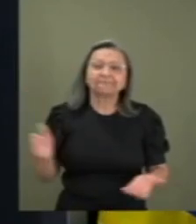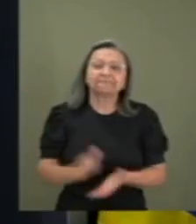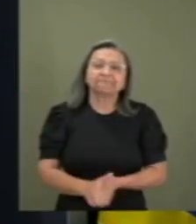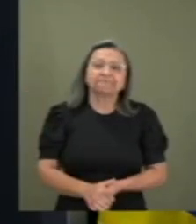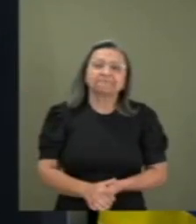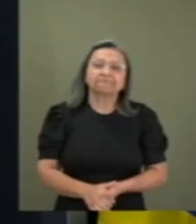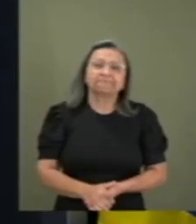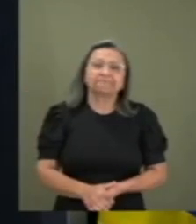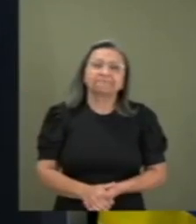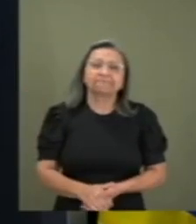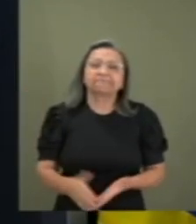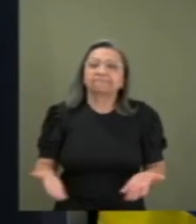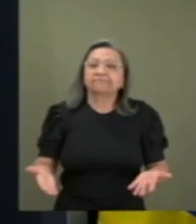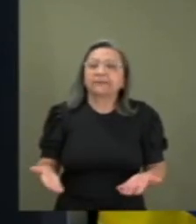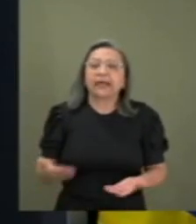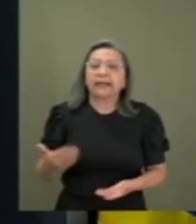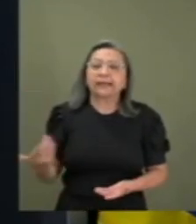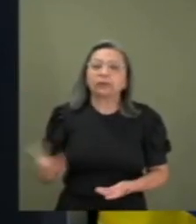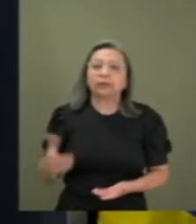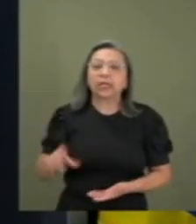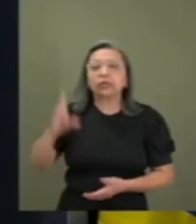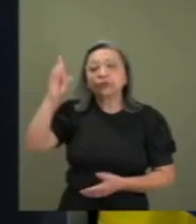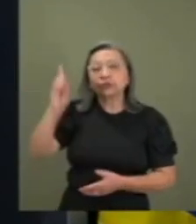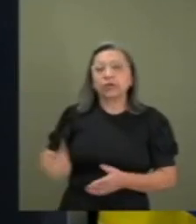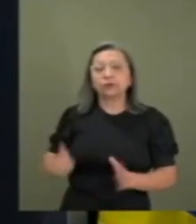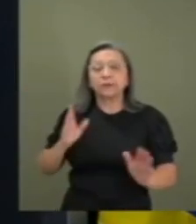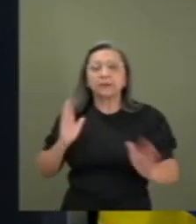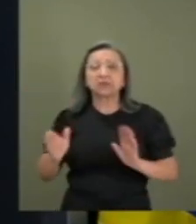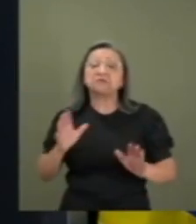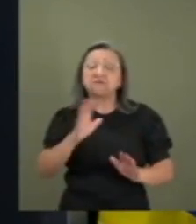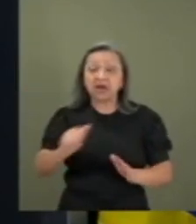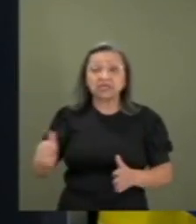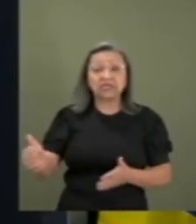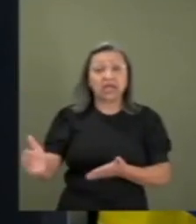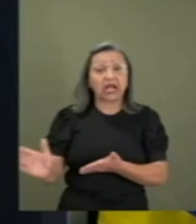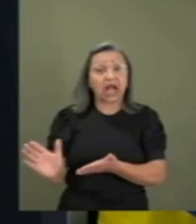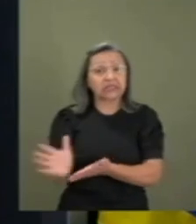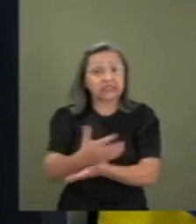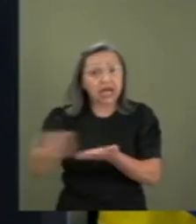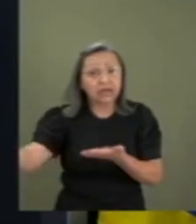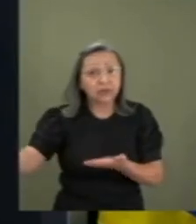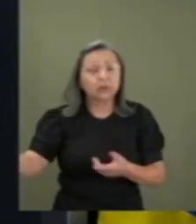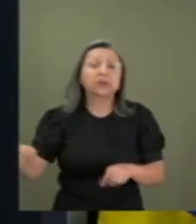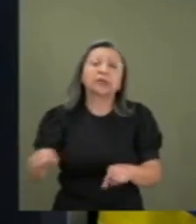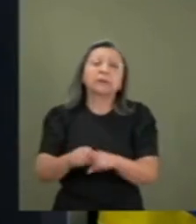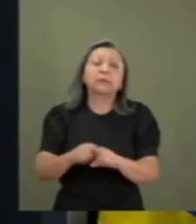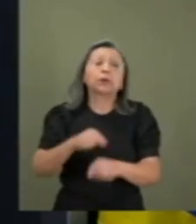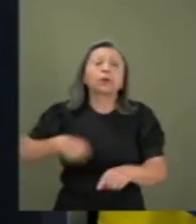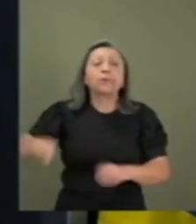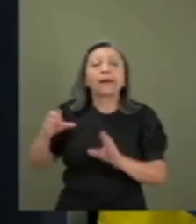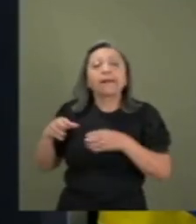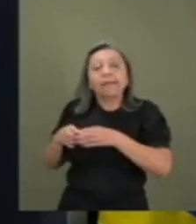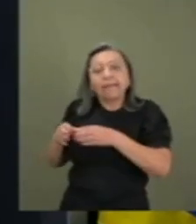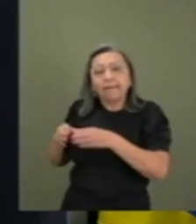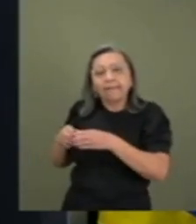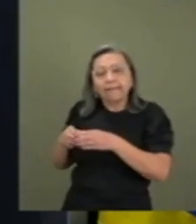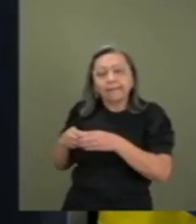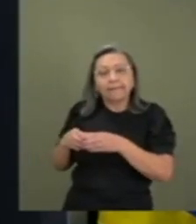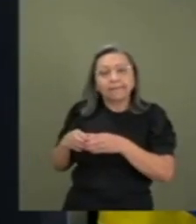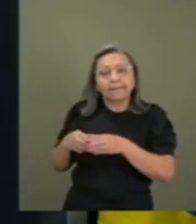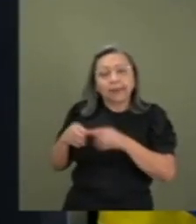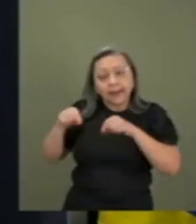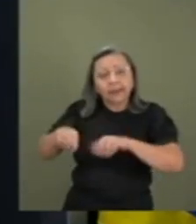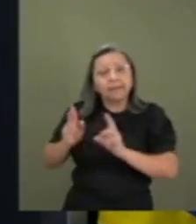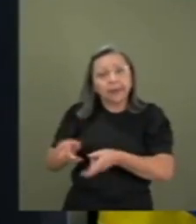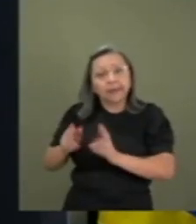o seu mandato, deve ser caçado. E caçado, inclusive, por uma mesa da